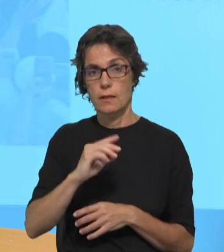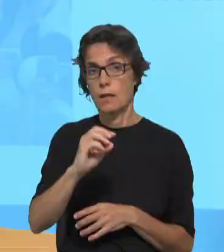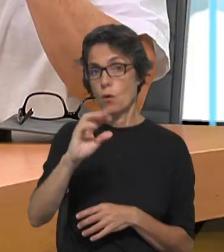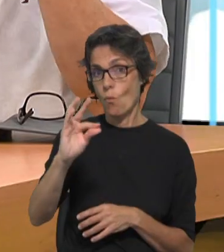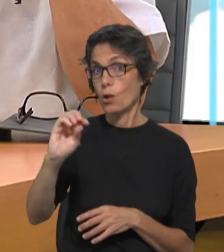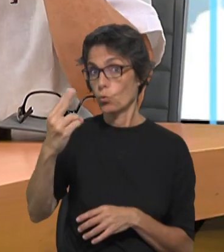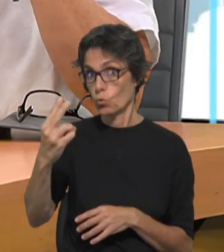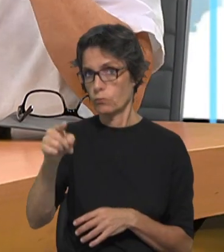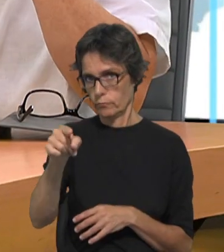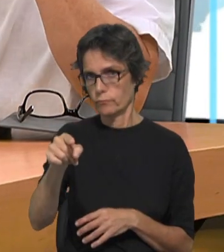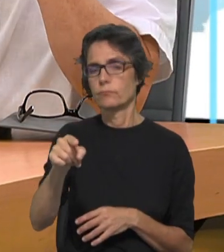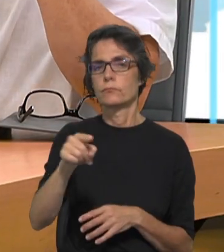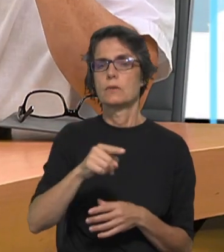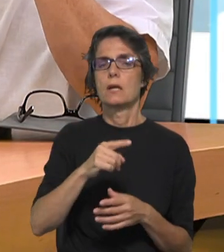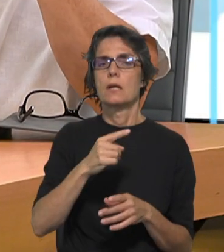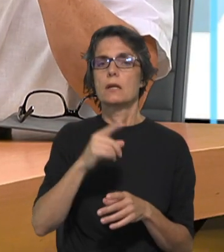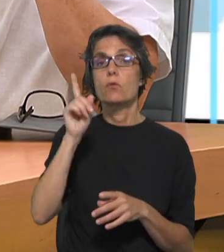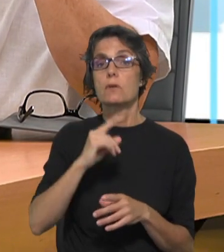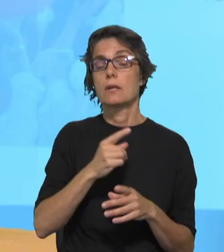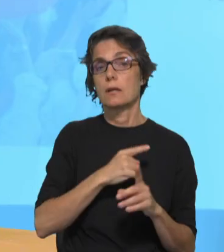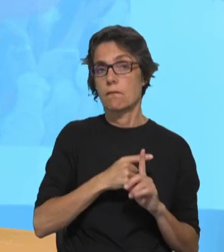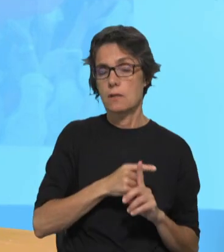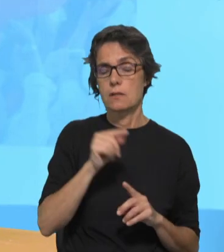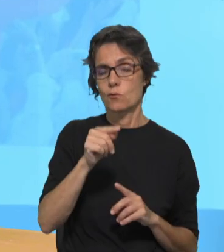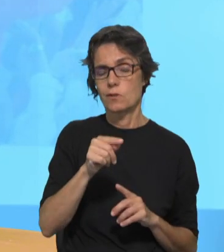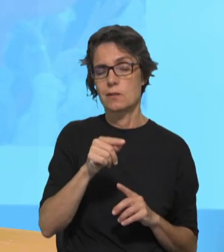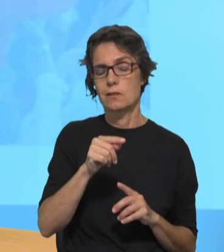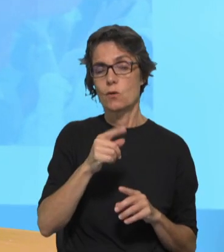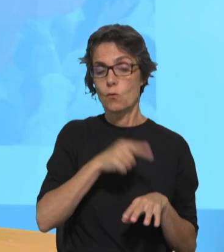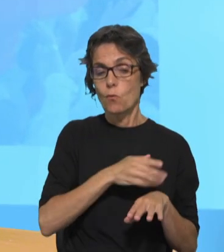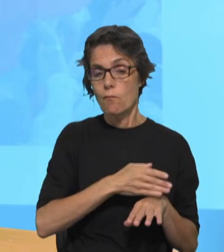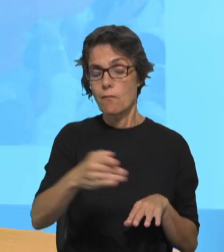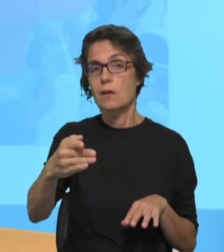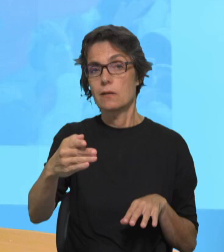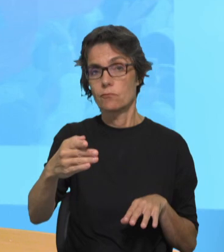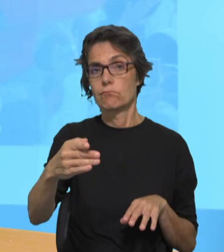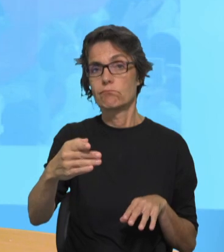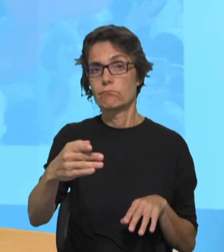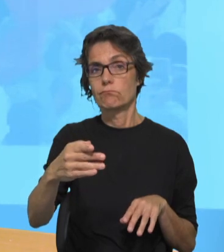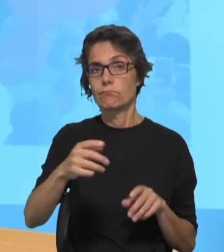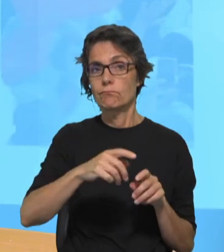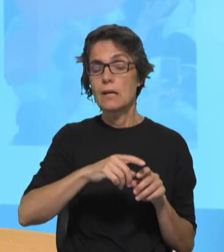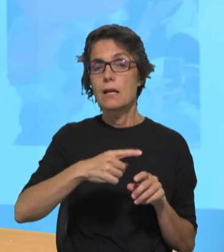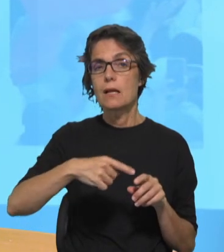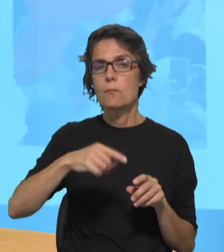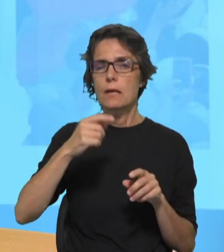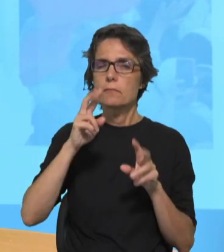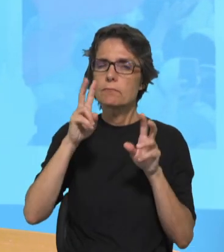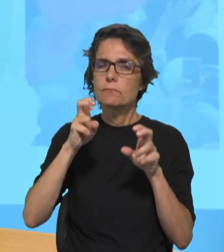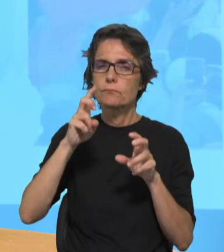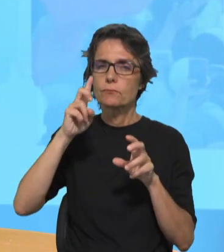de outubro. Exatamente. Mas temos todo este período para o cuidado da criação